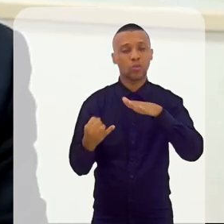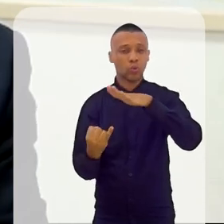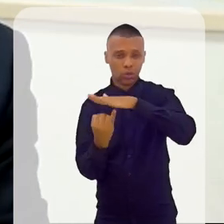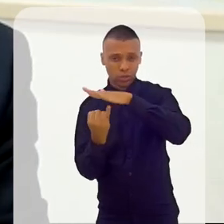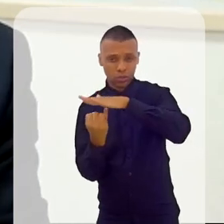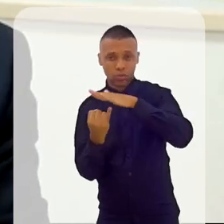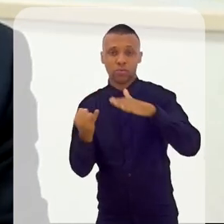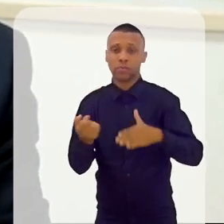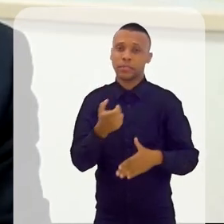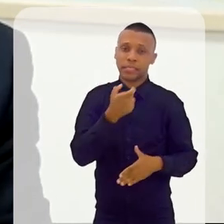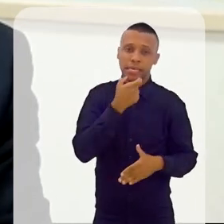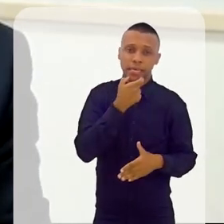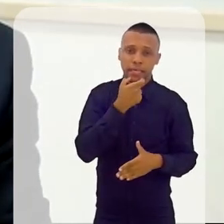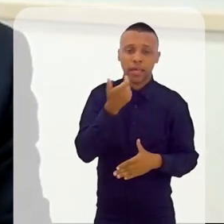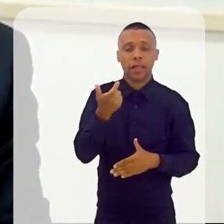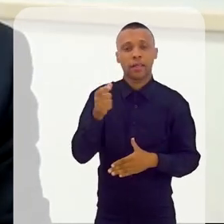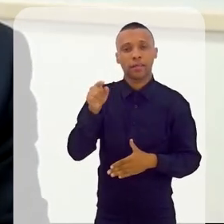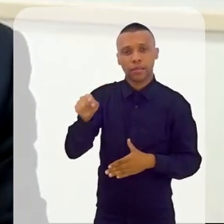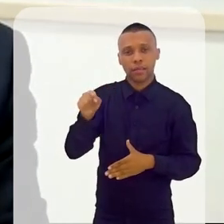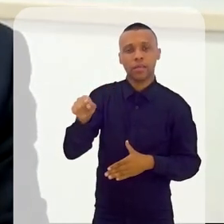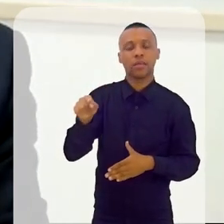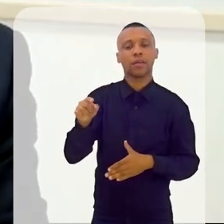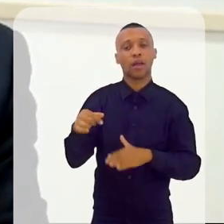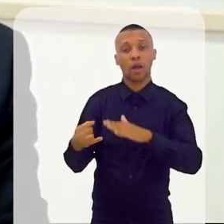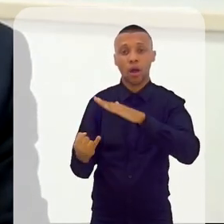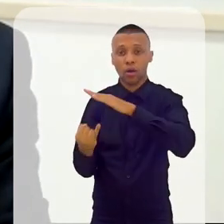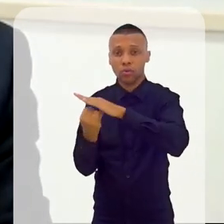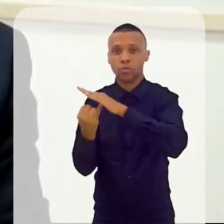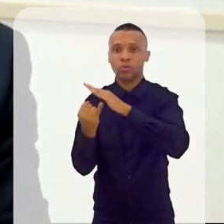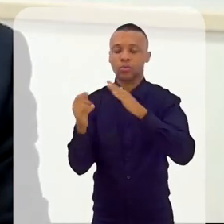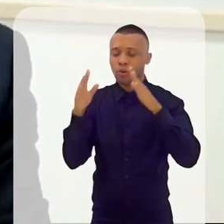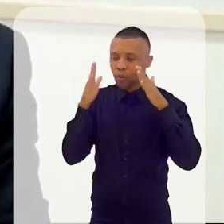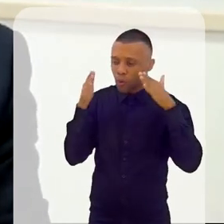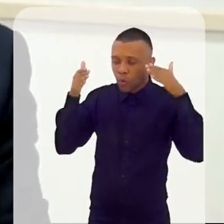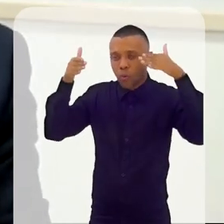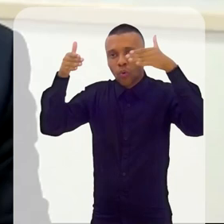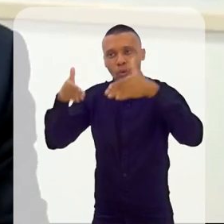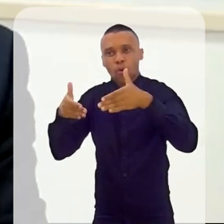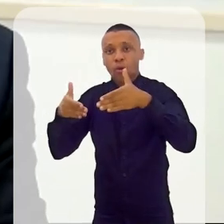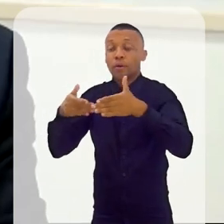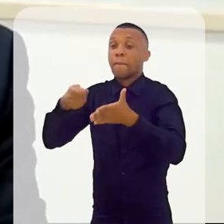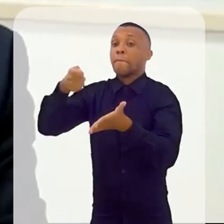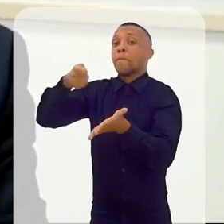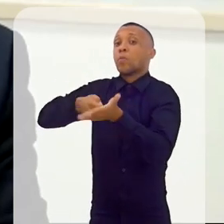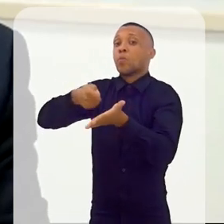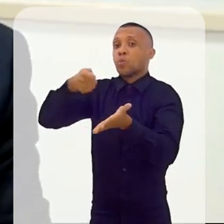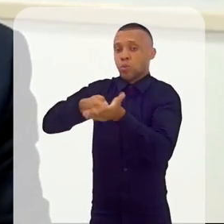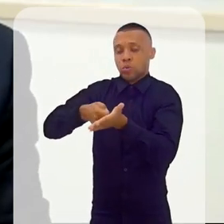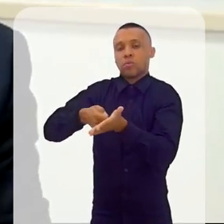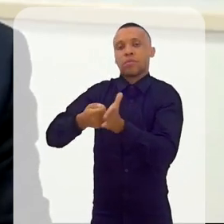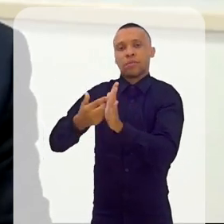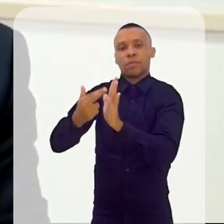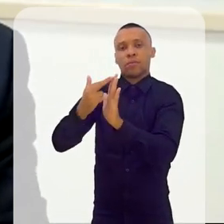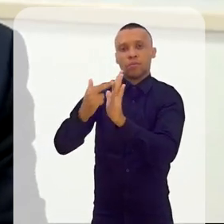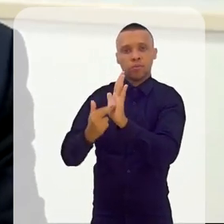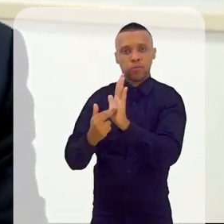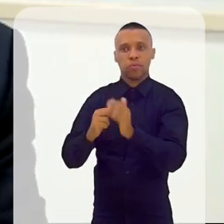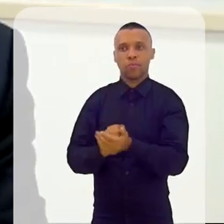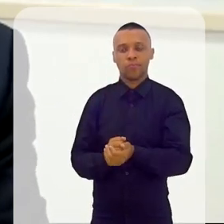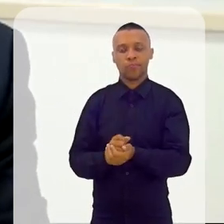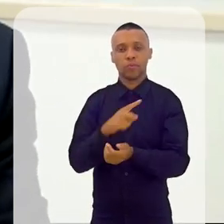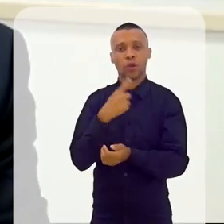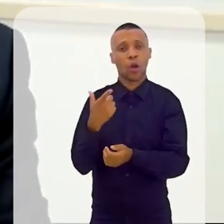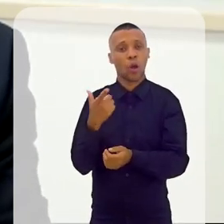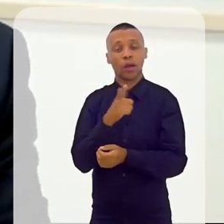Inglaterra, que é uma certificadora que é extremamente exigente, muito exigente. Ela nos contemplou